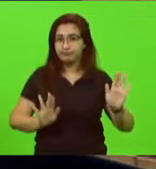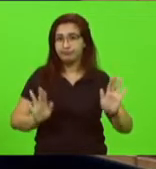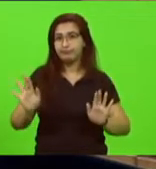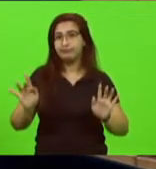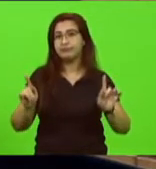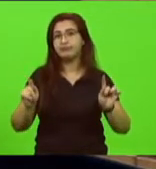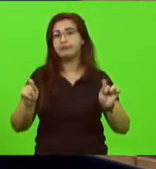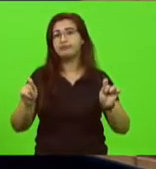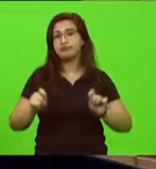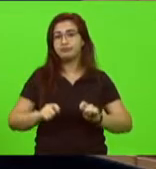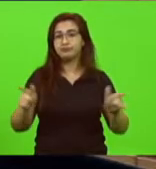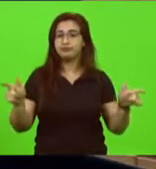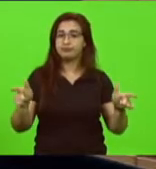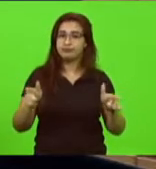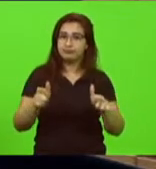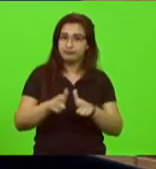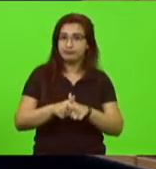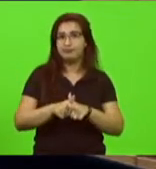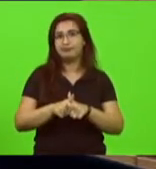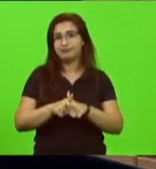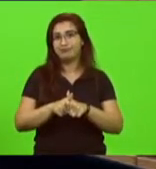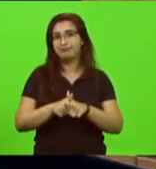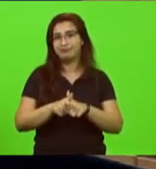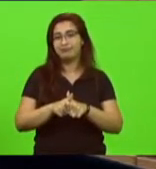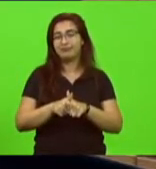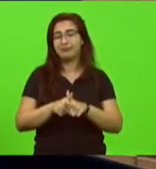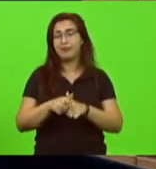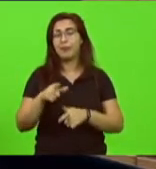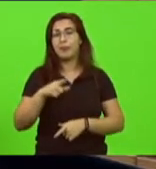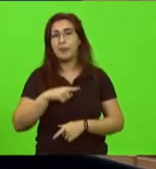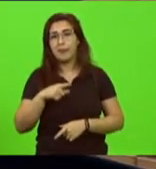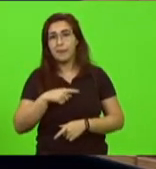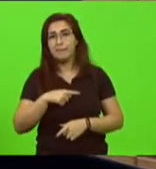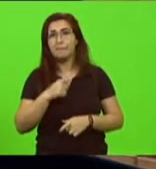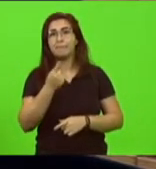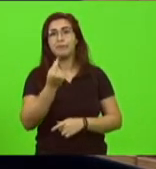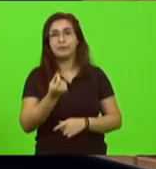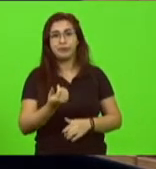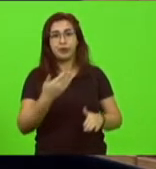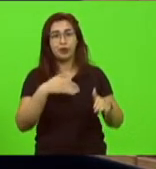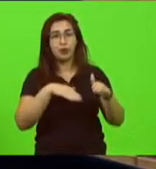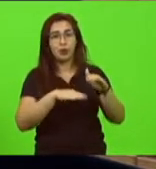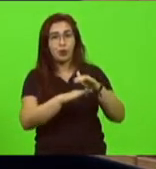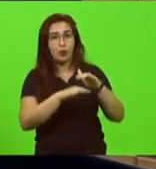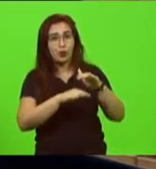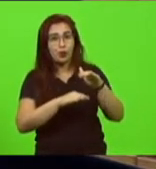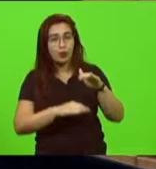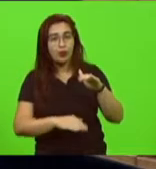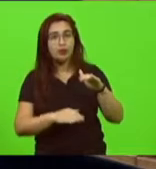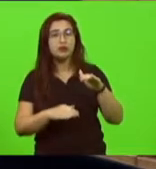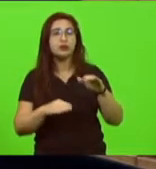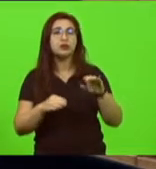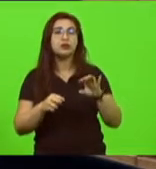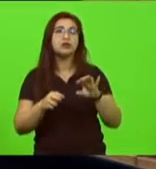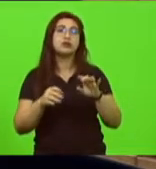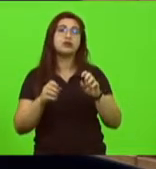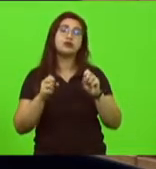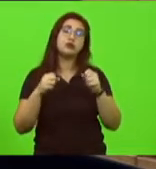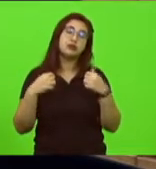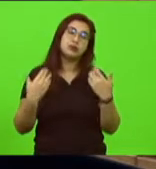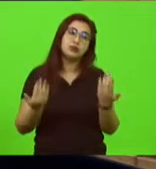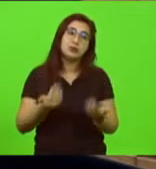abreviados há recursos nos caixas no caixa disponível então faço esse apelo